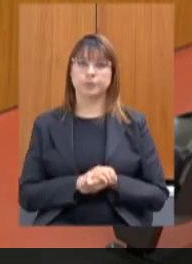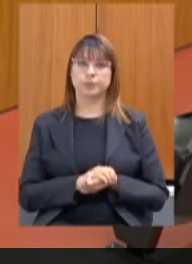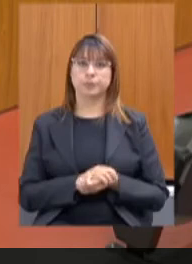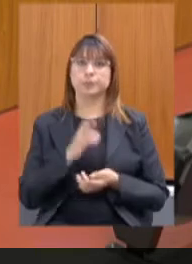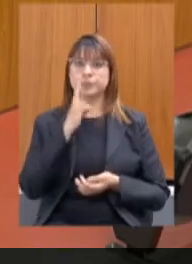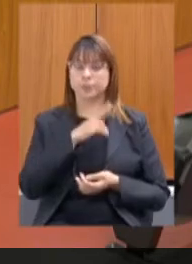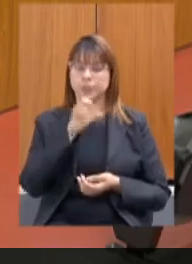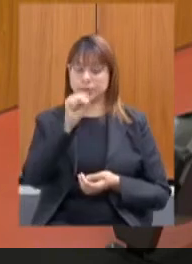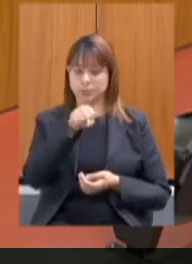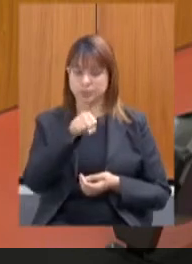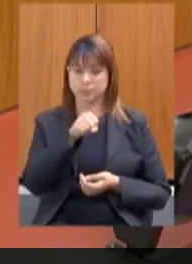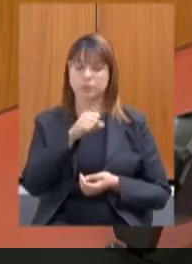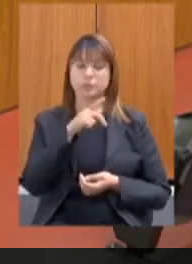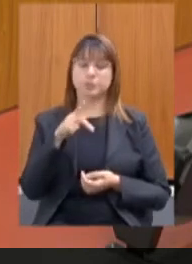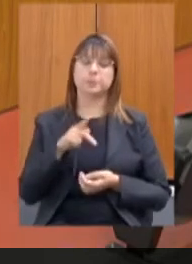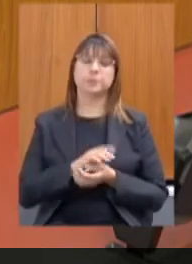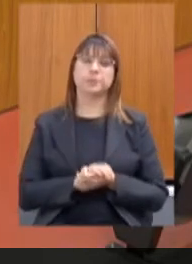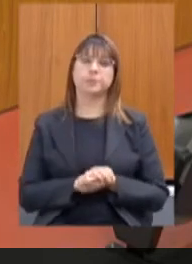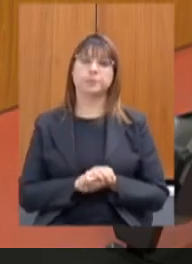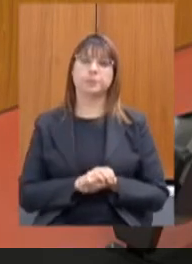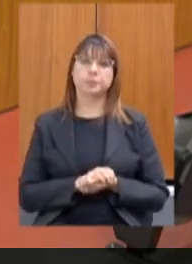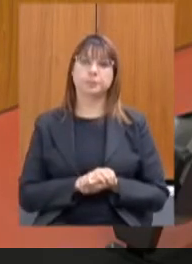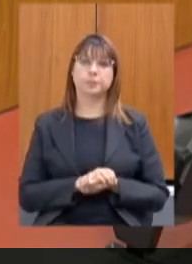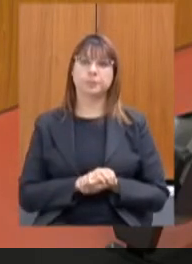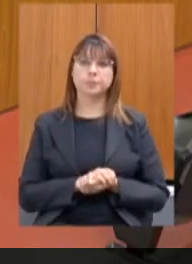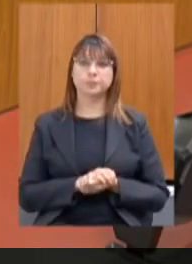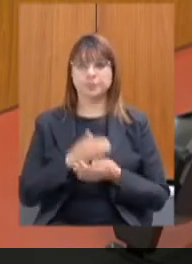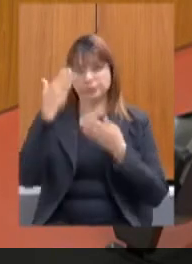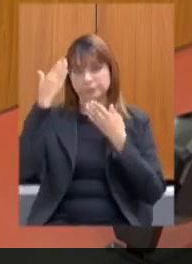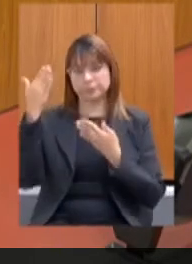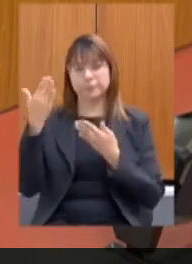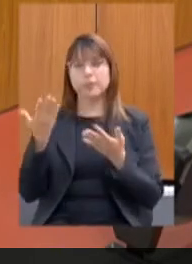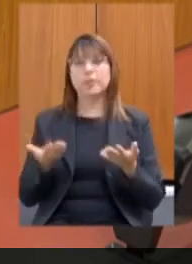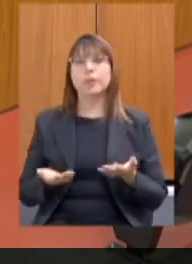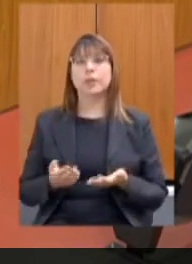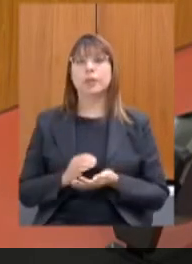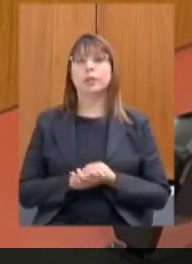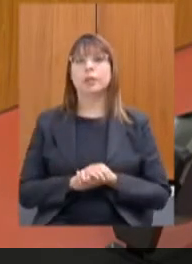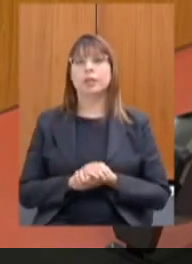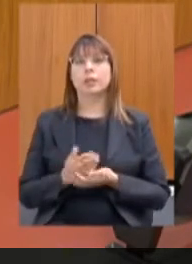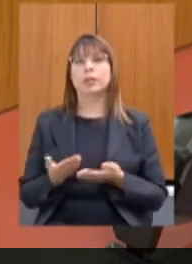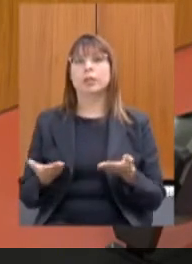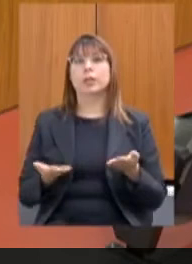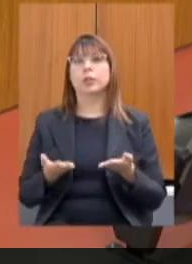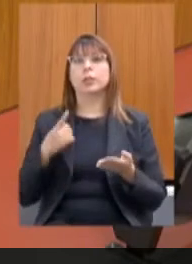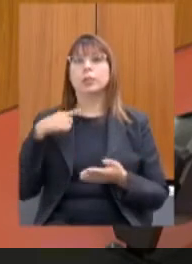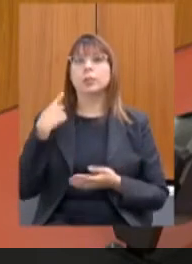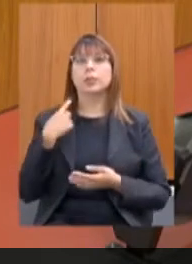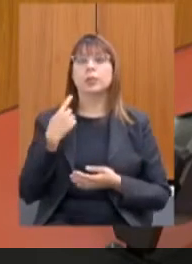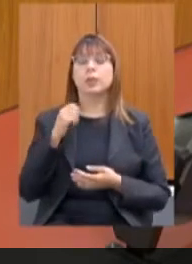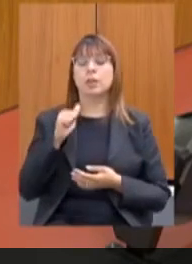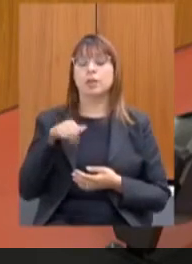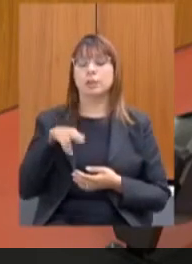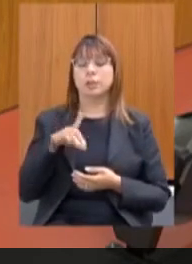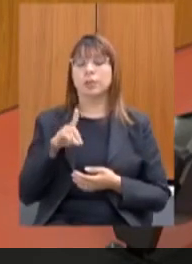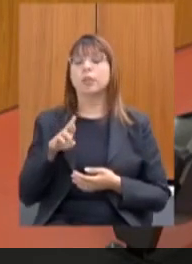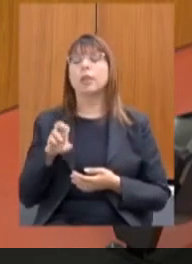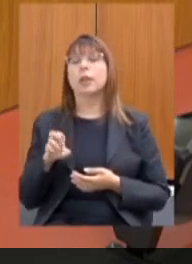Voto sim, presidenta. Obrigada, deputado. Como vota o deputado André?